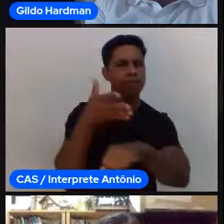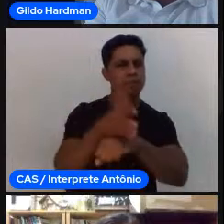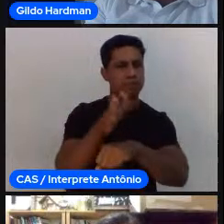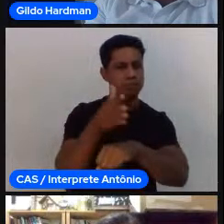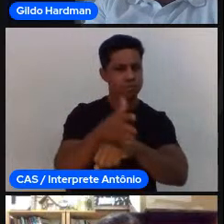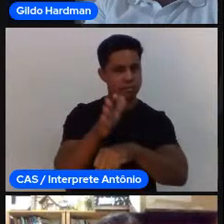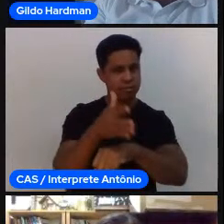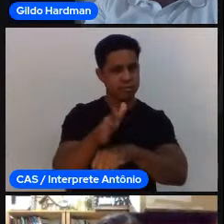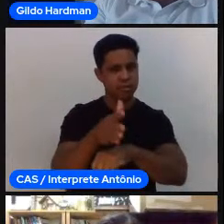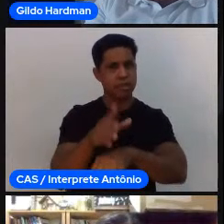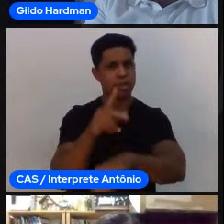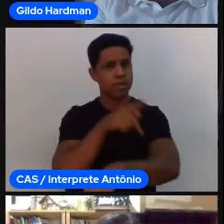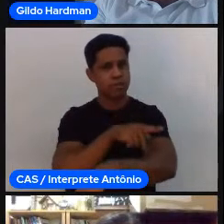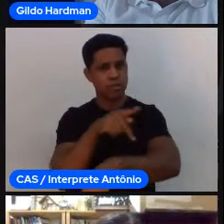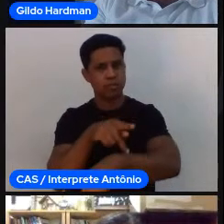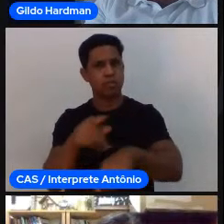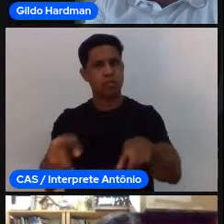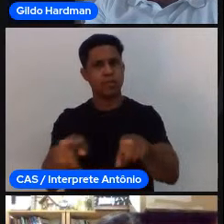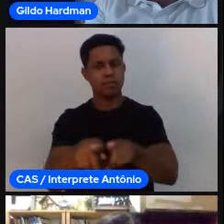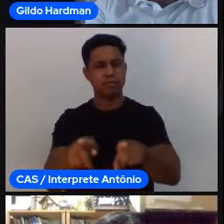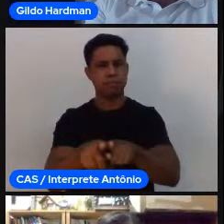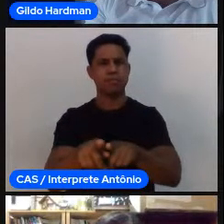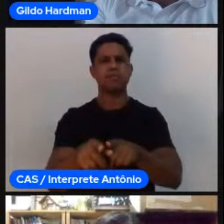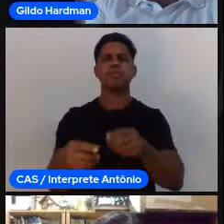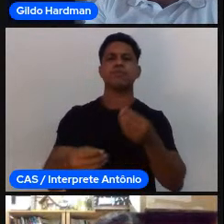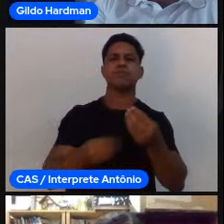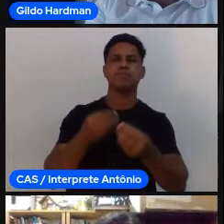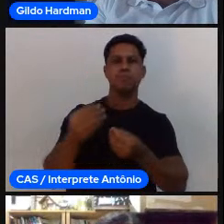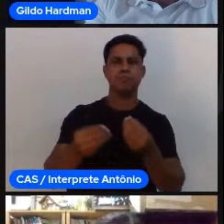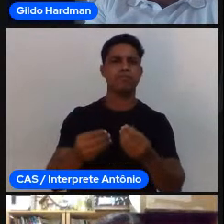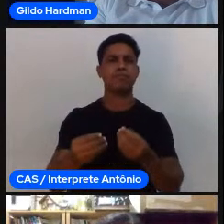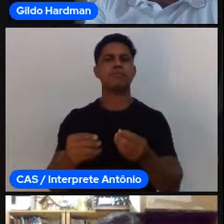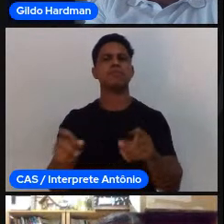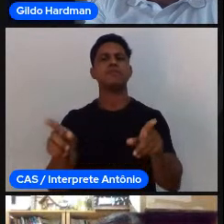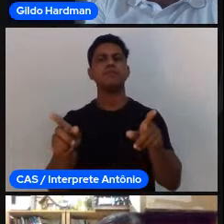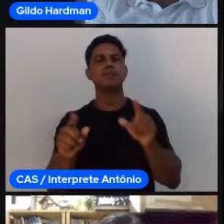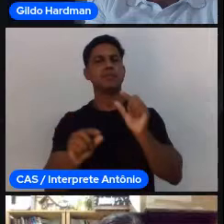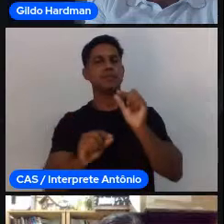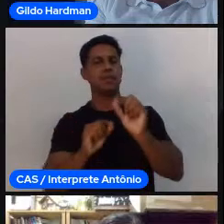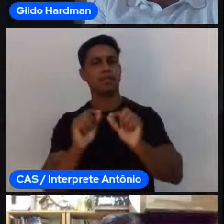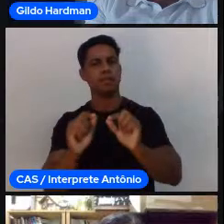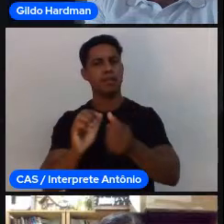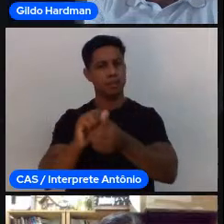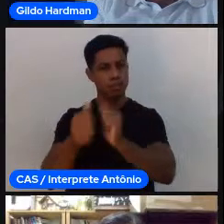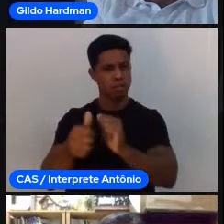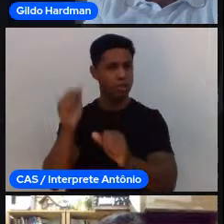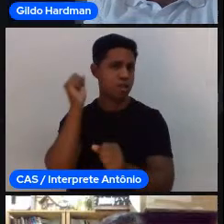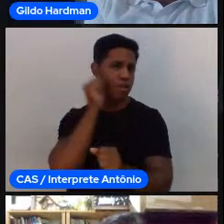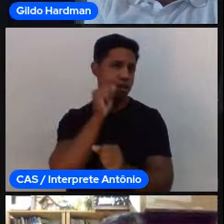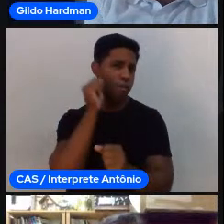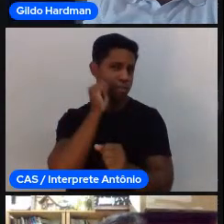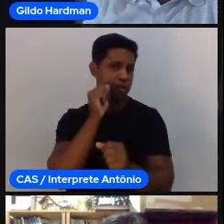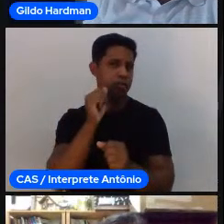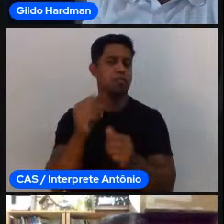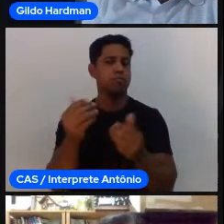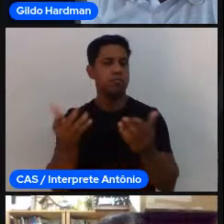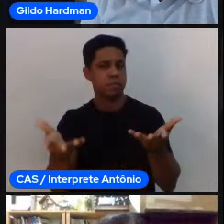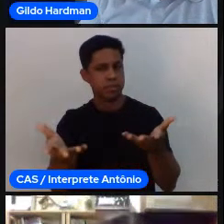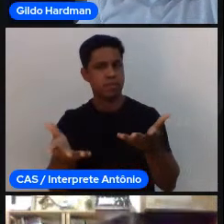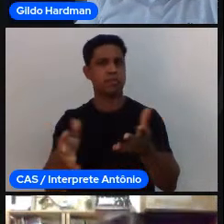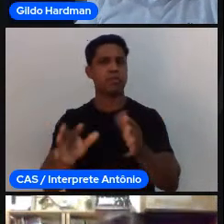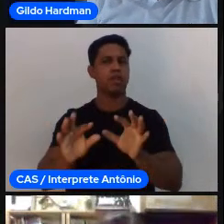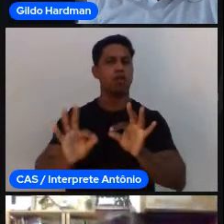de ensino treino, análise de jogo, tem uma linha específica para olhar a questão de esporte mulheres, a dinâmica das organizações e eventos